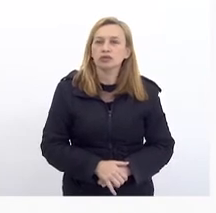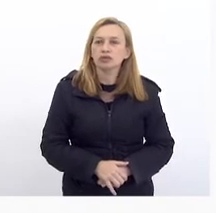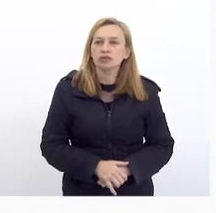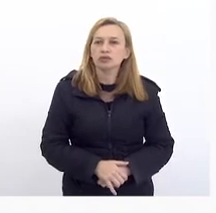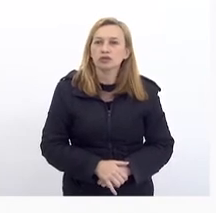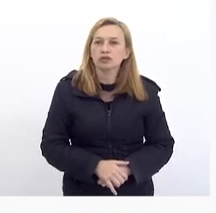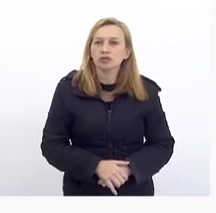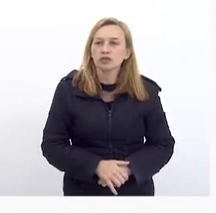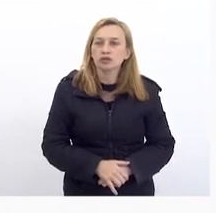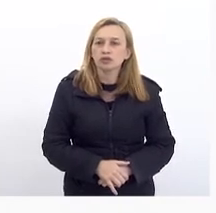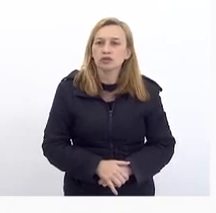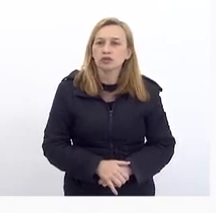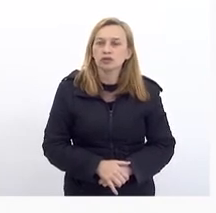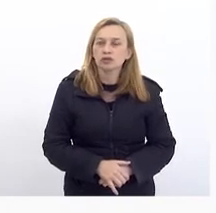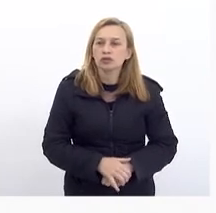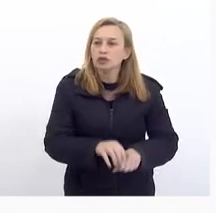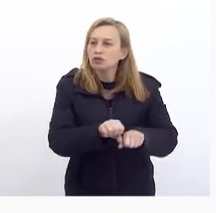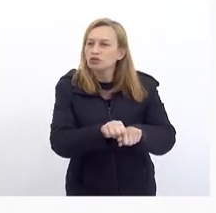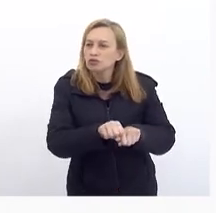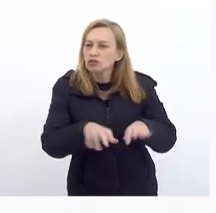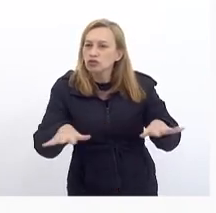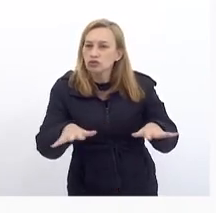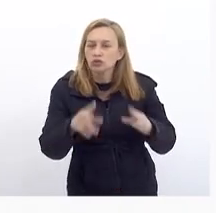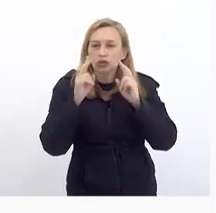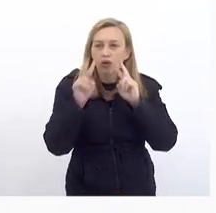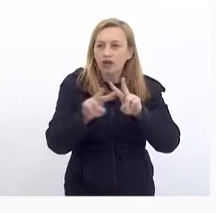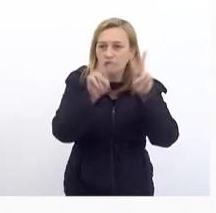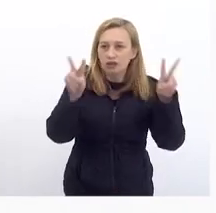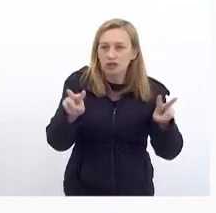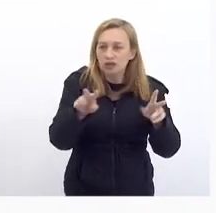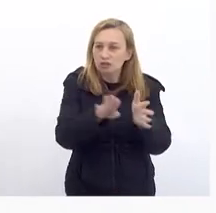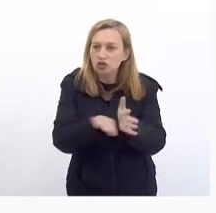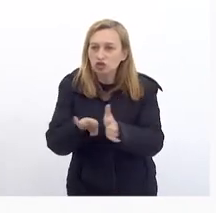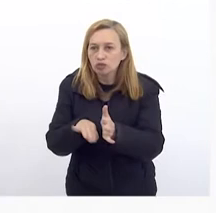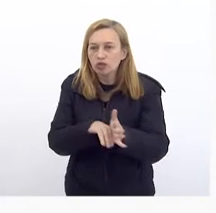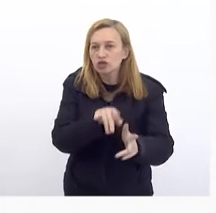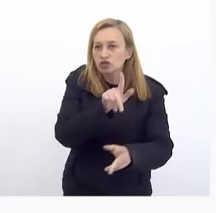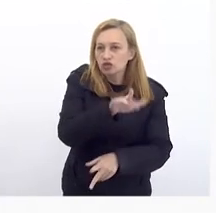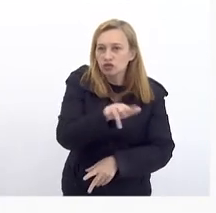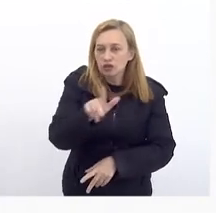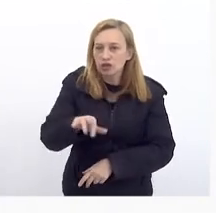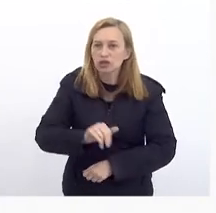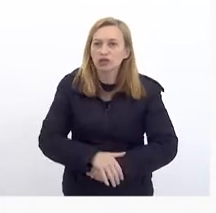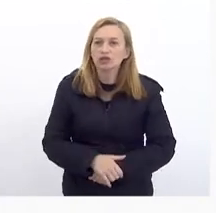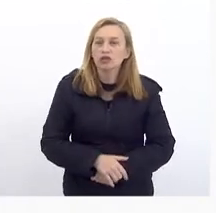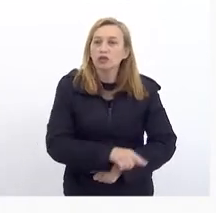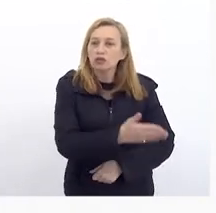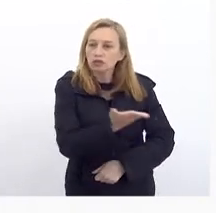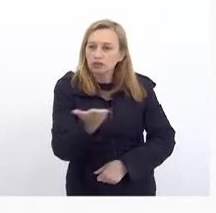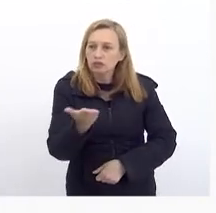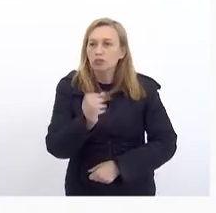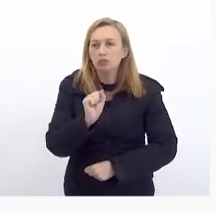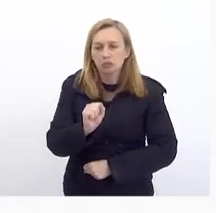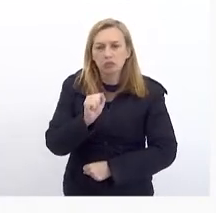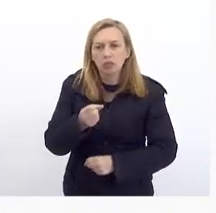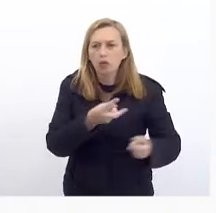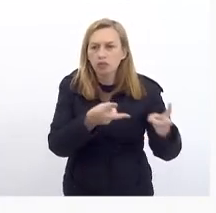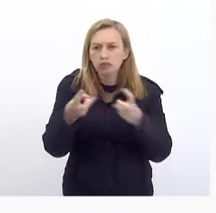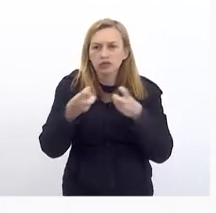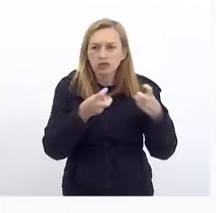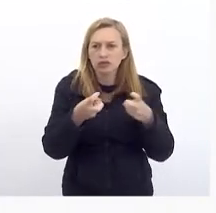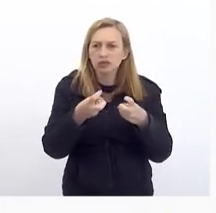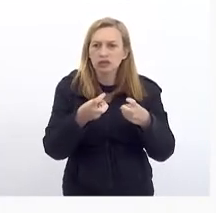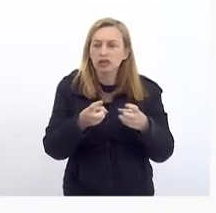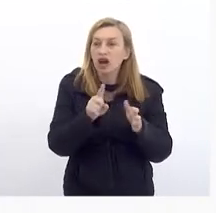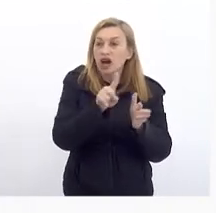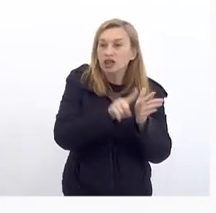É Distribuindo A visão Da despesa De uma maneira Diferente Os senhores Podem observar A